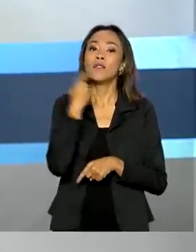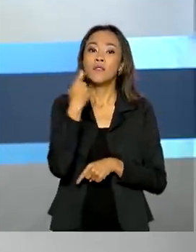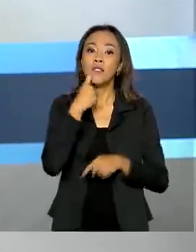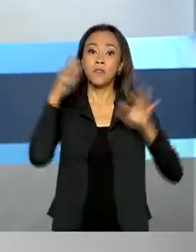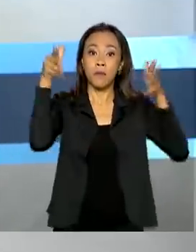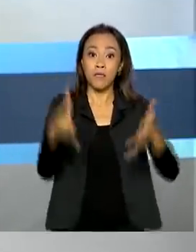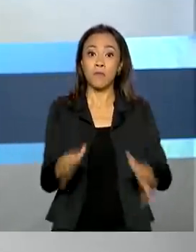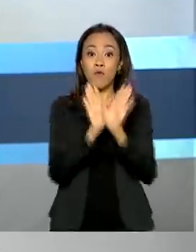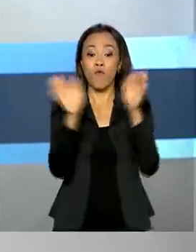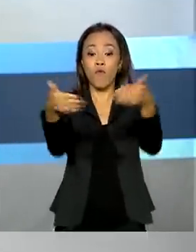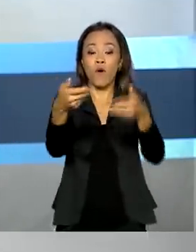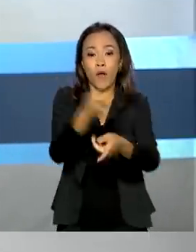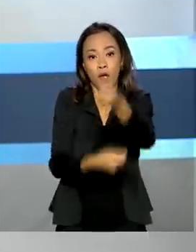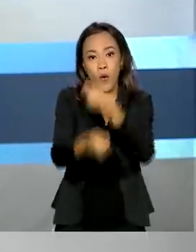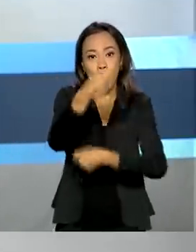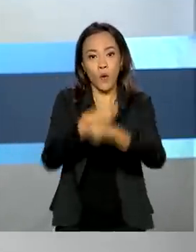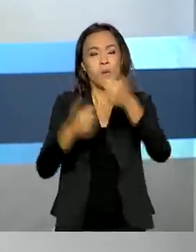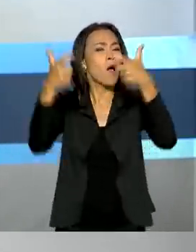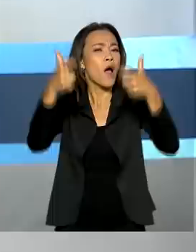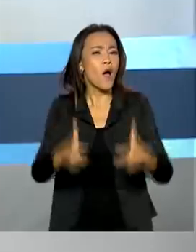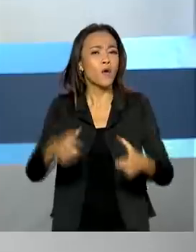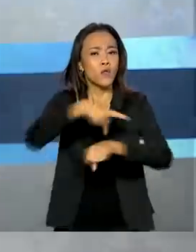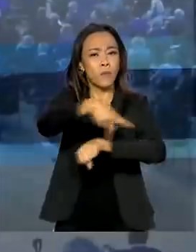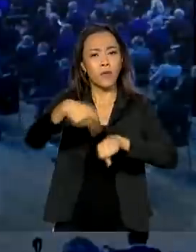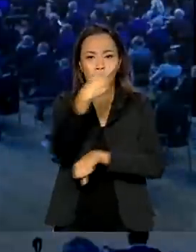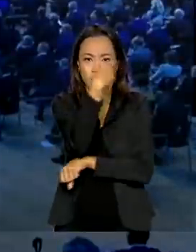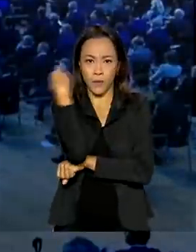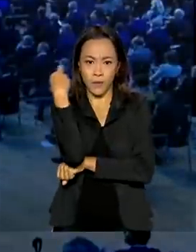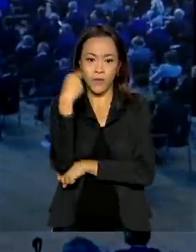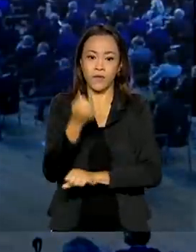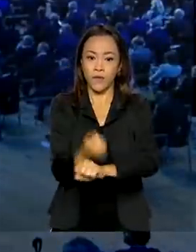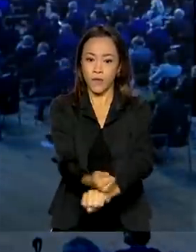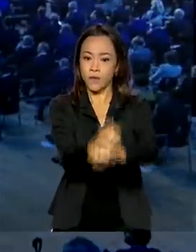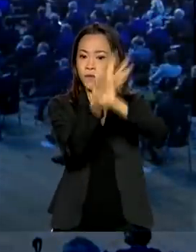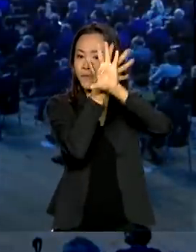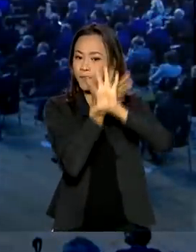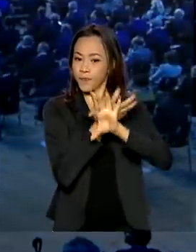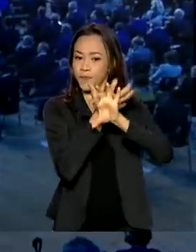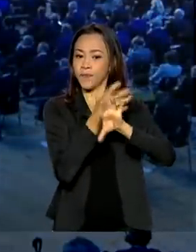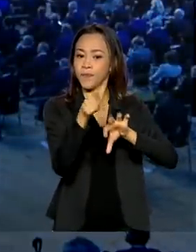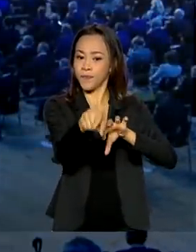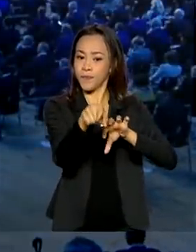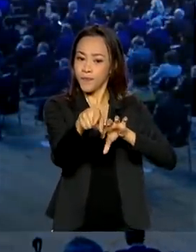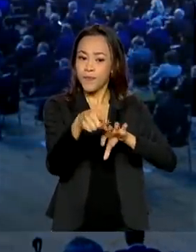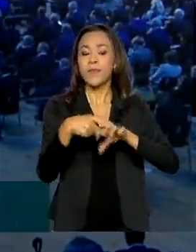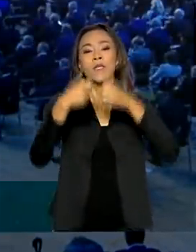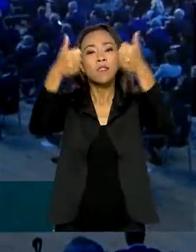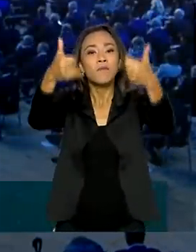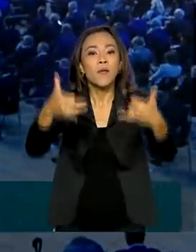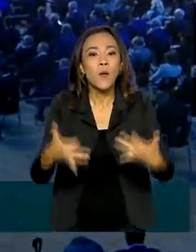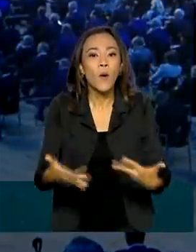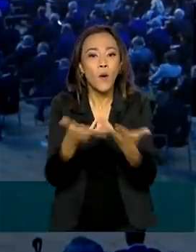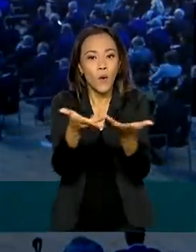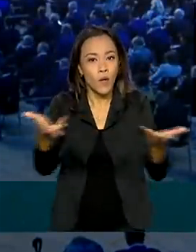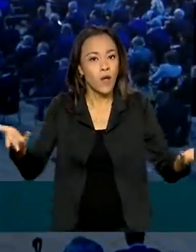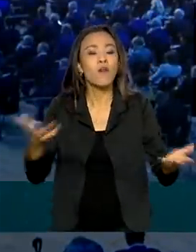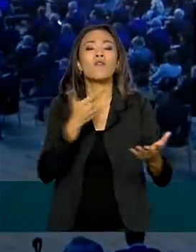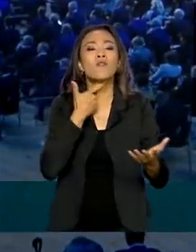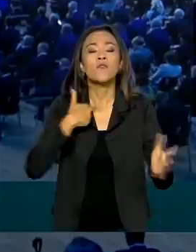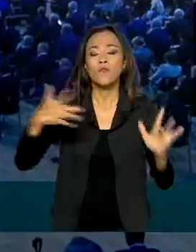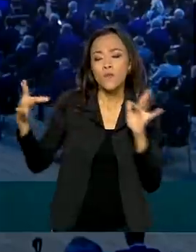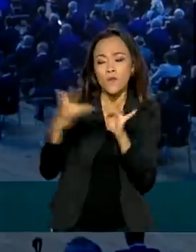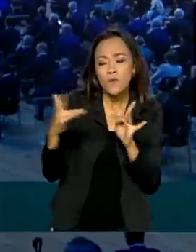Internacional de São Petersburgo, na Rússia. Em vídeo gravado, o presidente reforçou o desejo de ampliar relações de